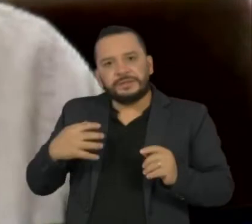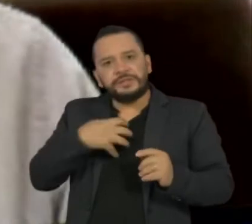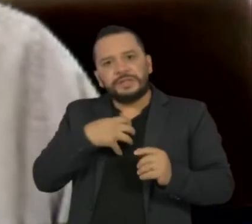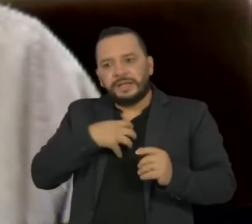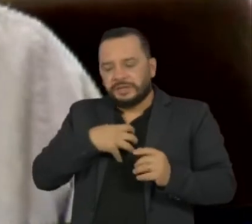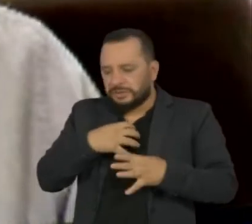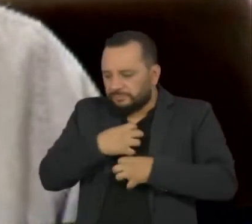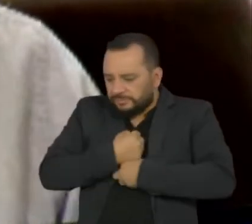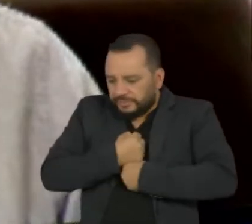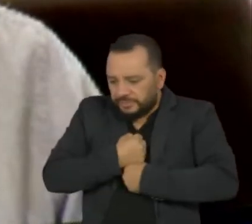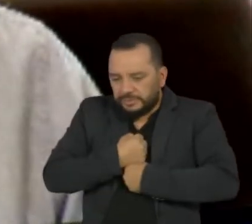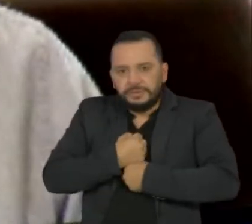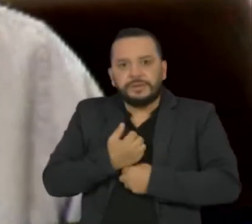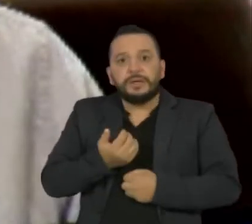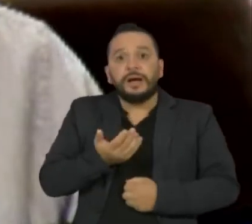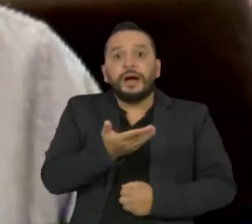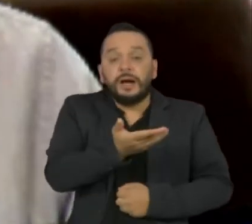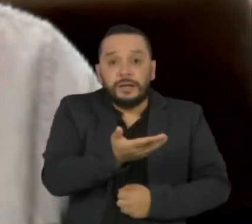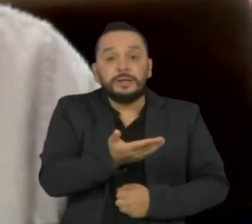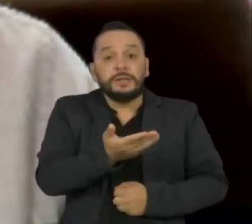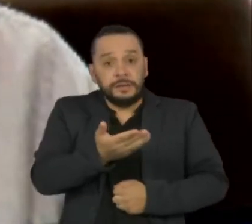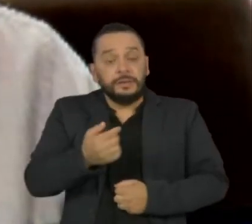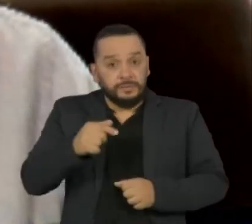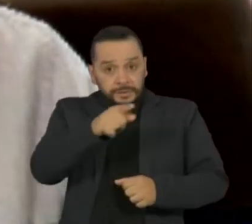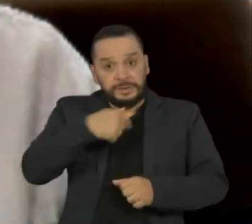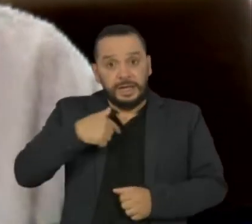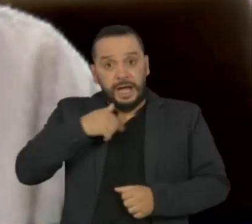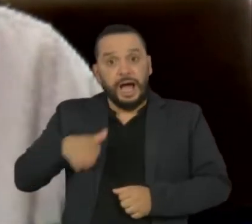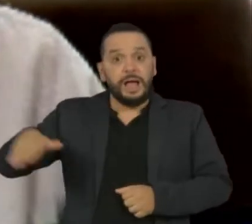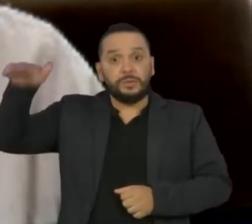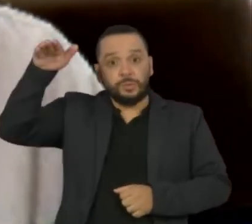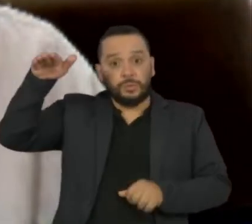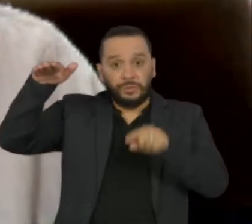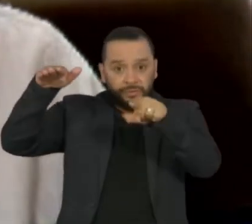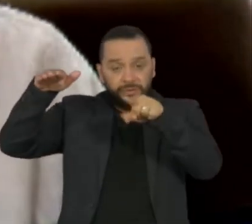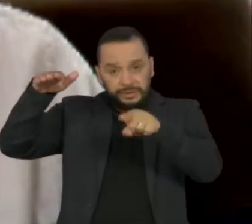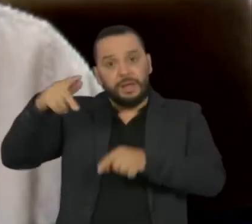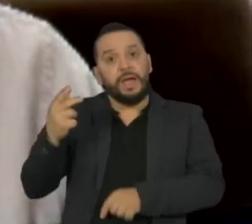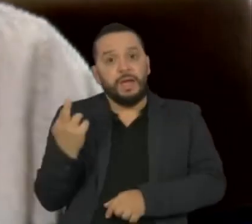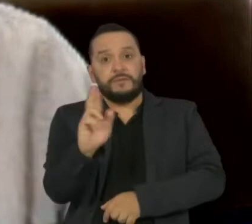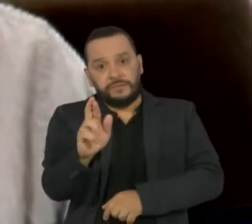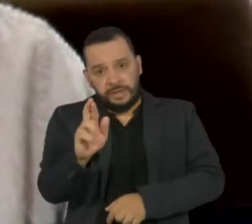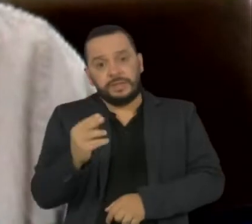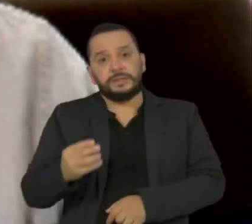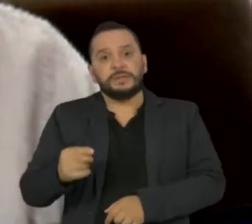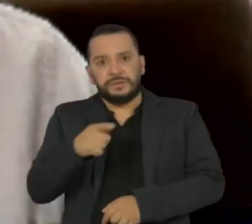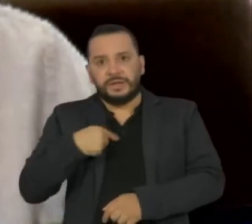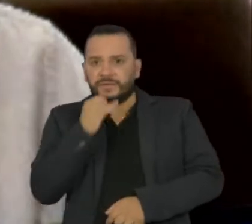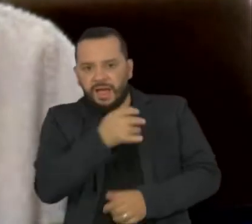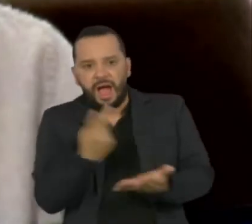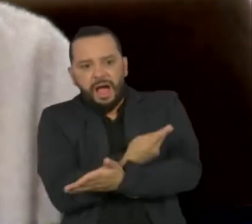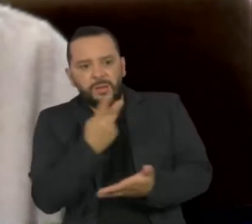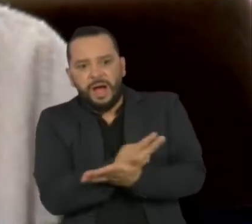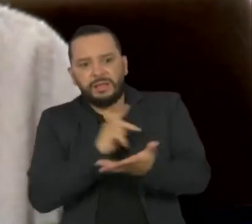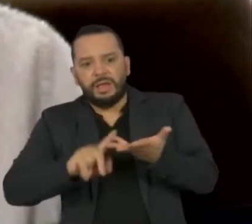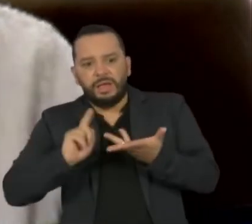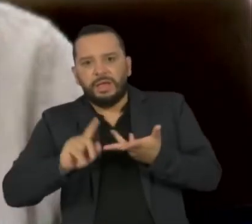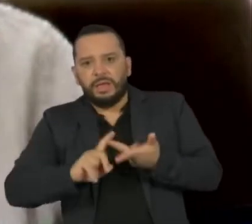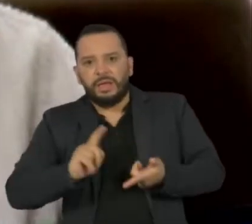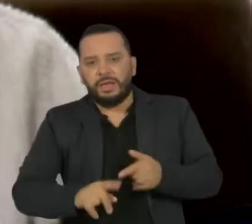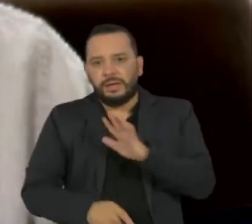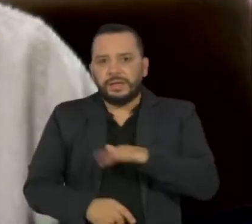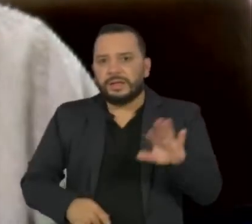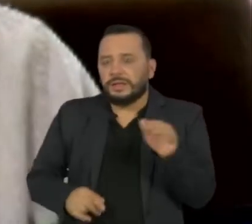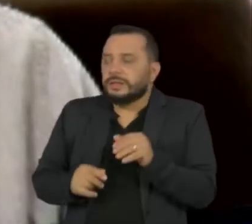você como adulto e figura de referência e modelo na vida está dizendo que é errado. Então essa criança vai